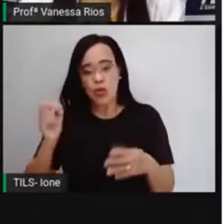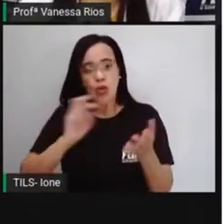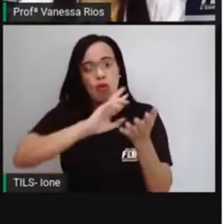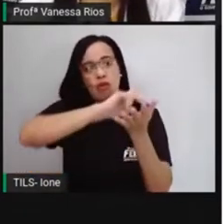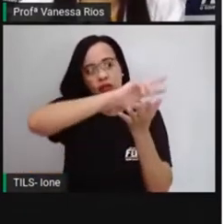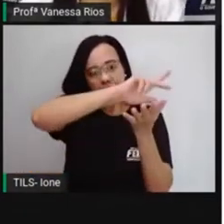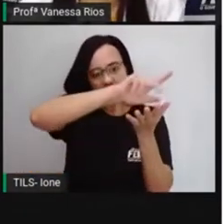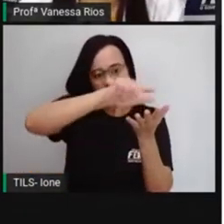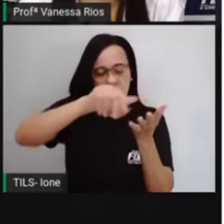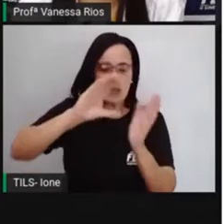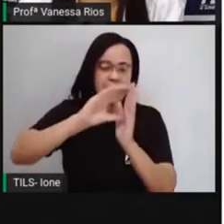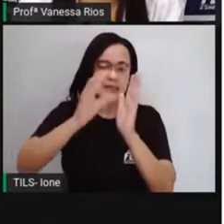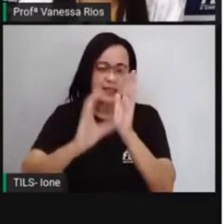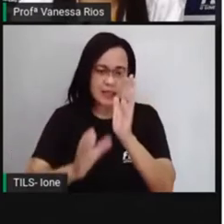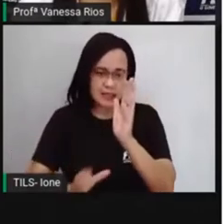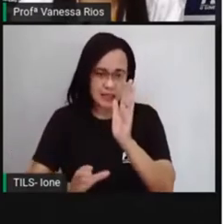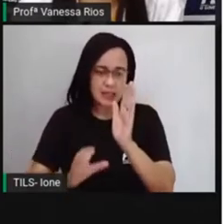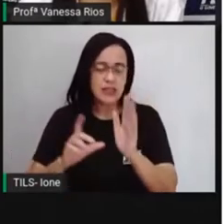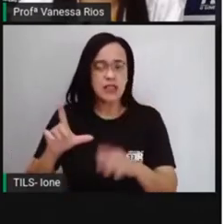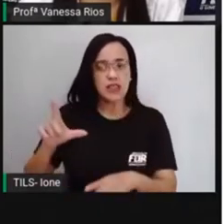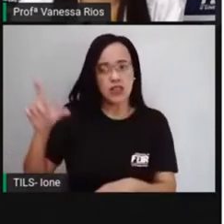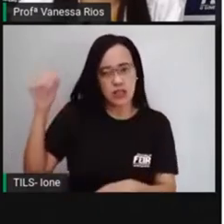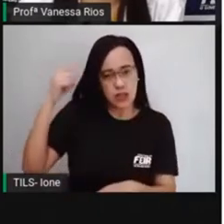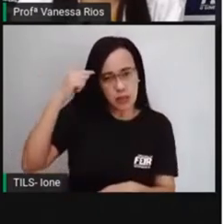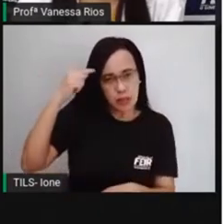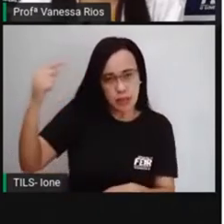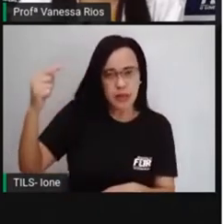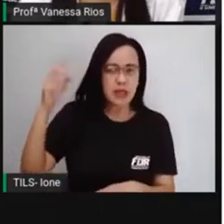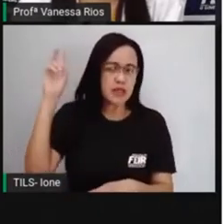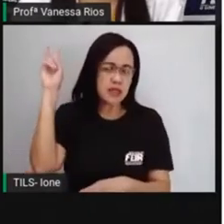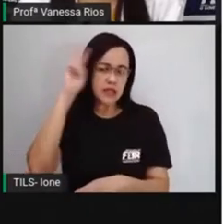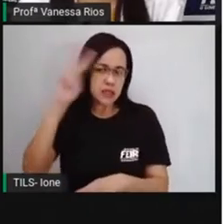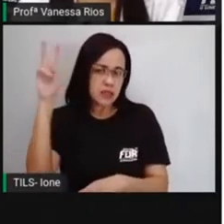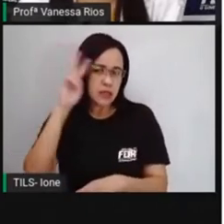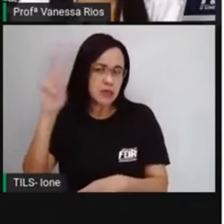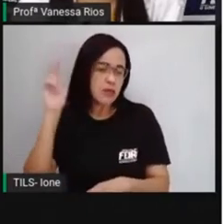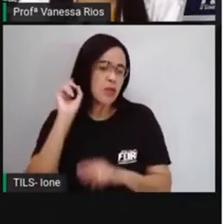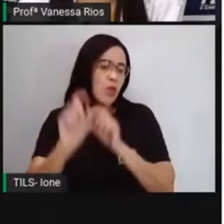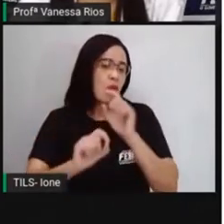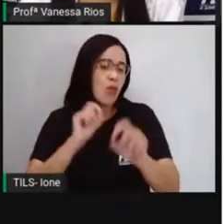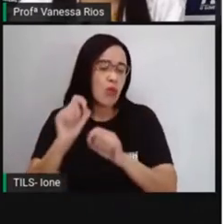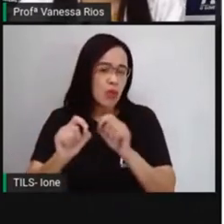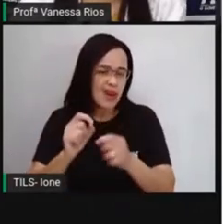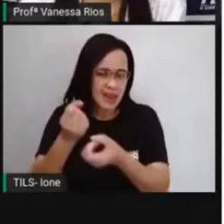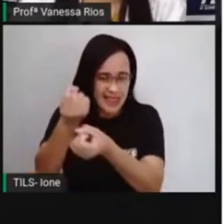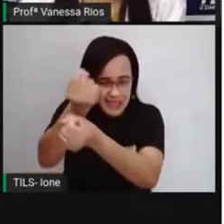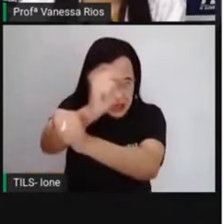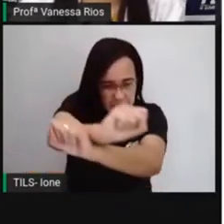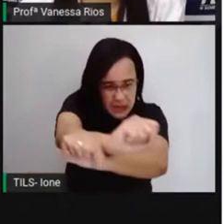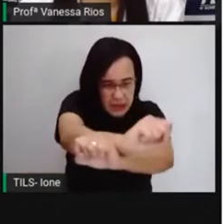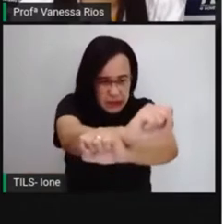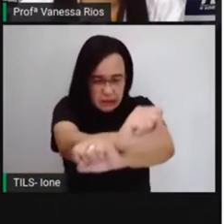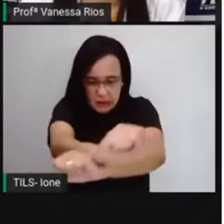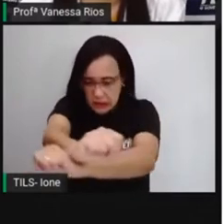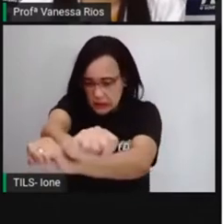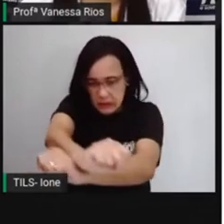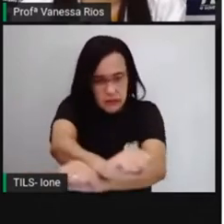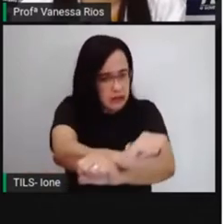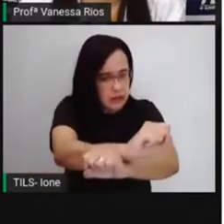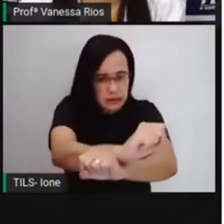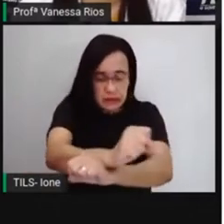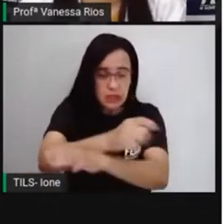quando a gente pensa em africanas, né, a gente não tem que lembrar que eles foram escravos e achar que isso é um ponto